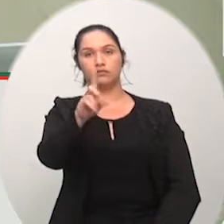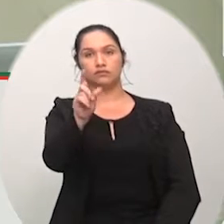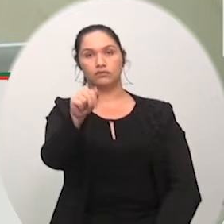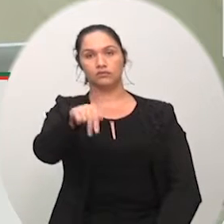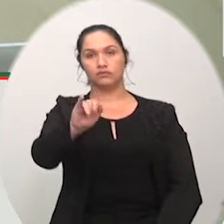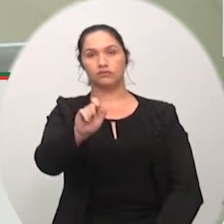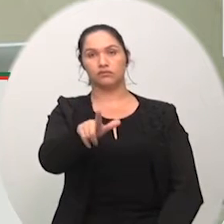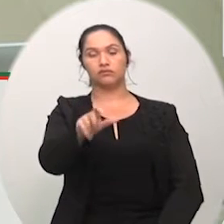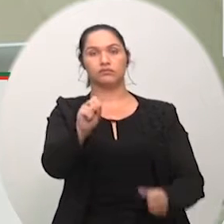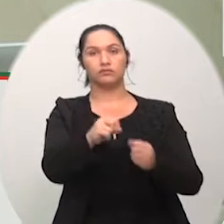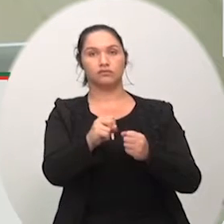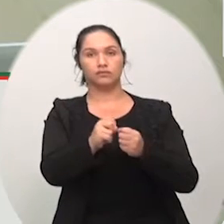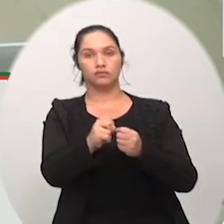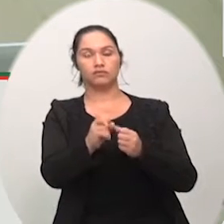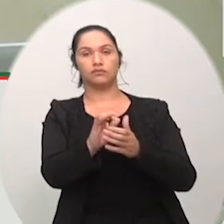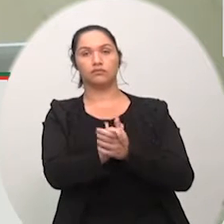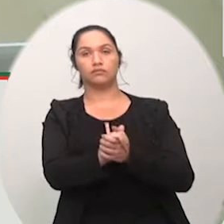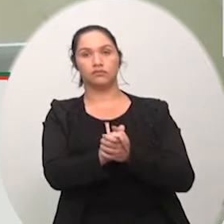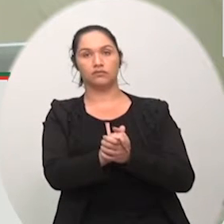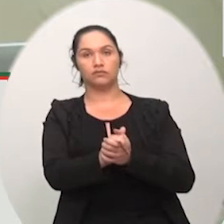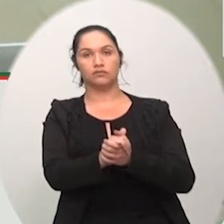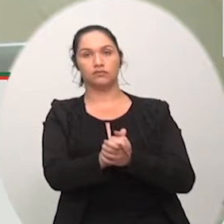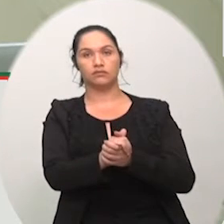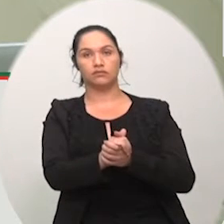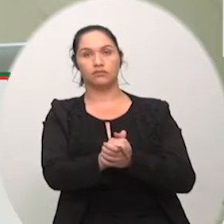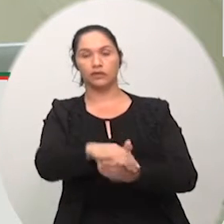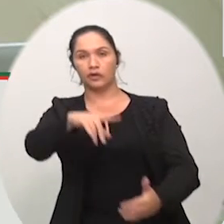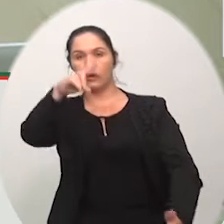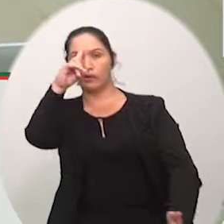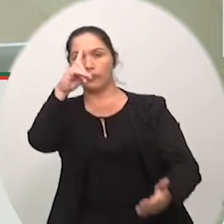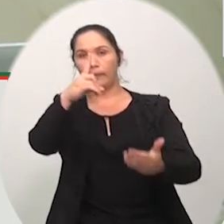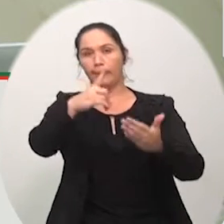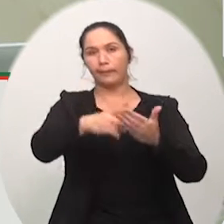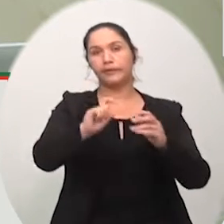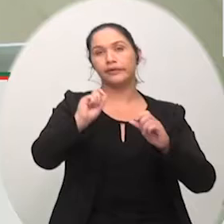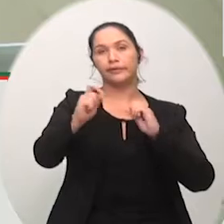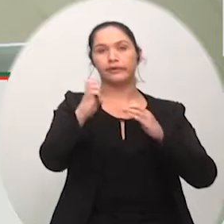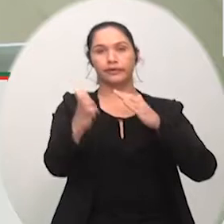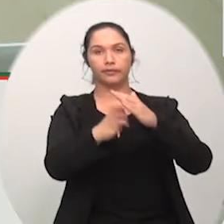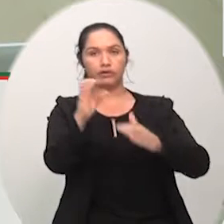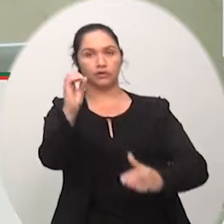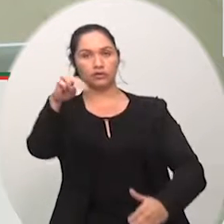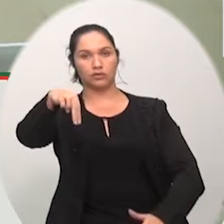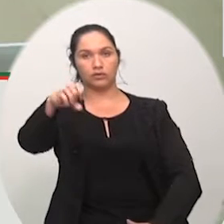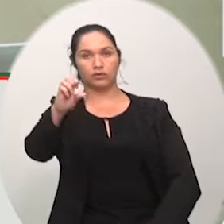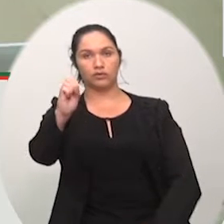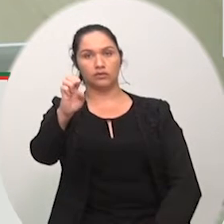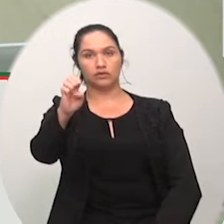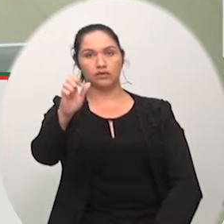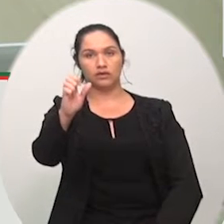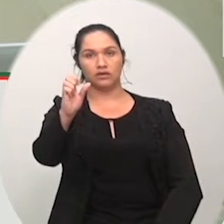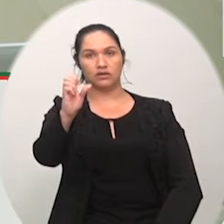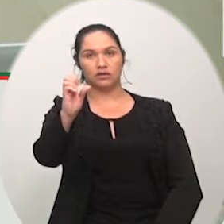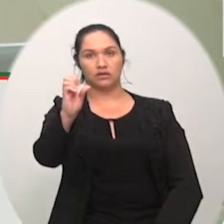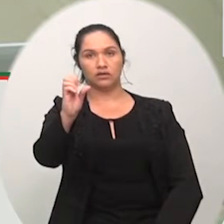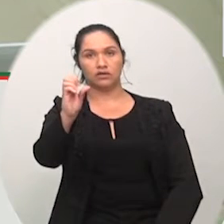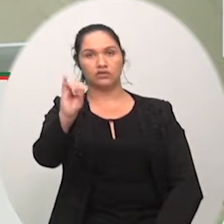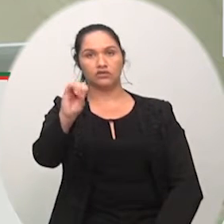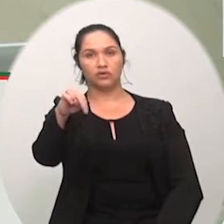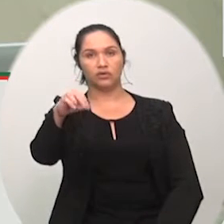Daniel Cipriano que dispõe sobre a obrigatoriedade das empresas concessionárias do sistema de transporte coletivo do município